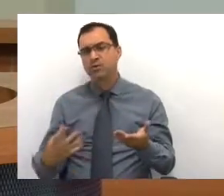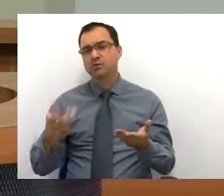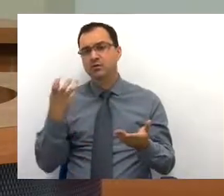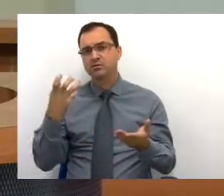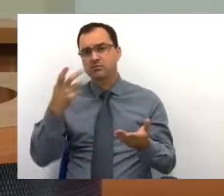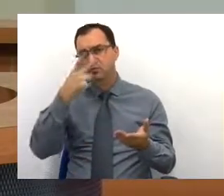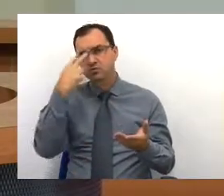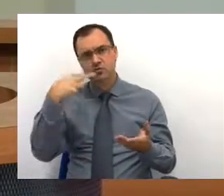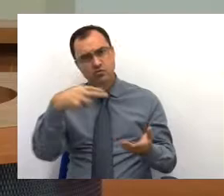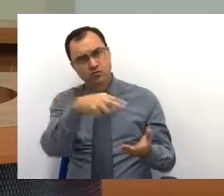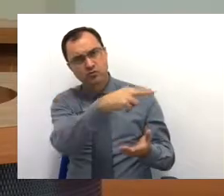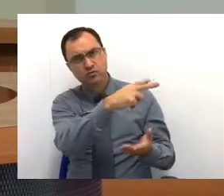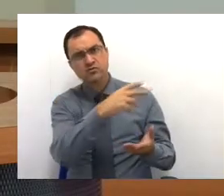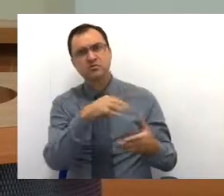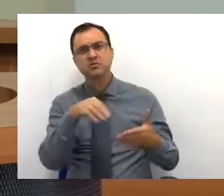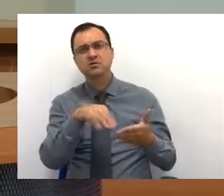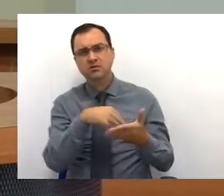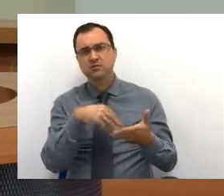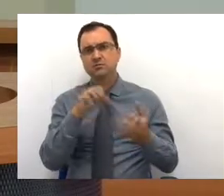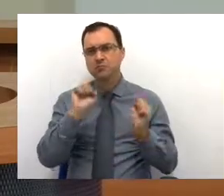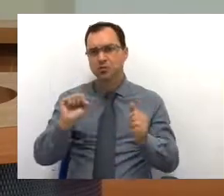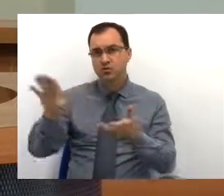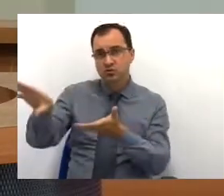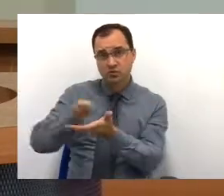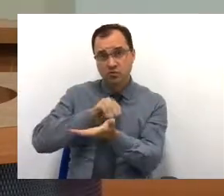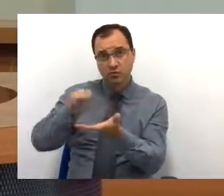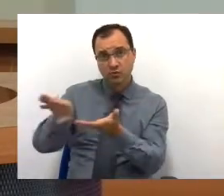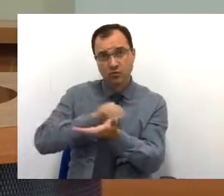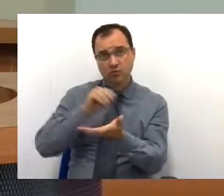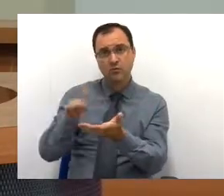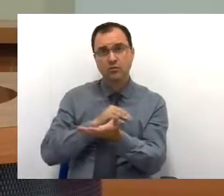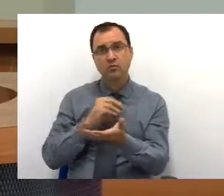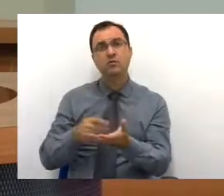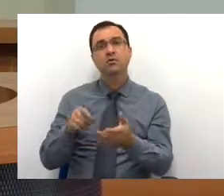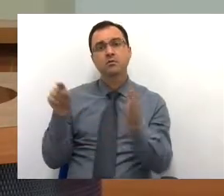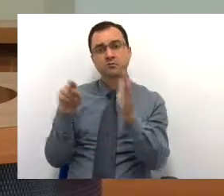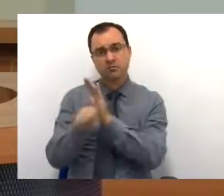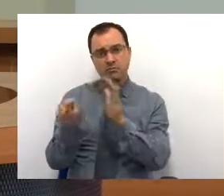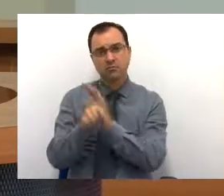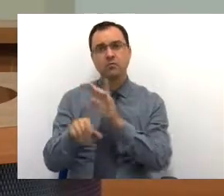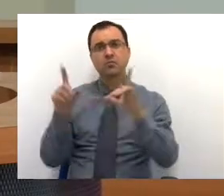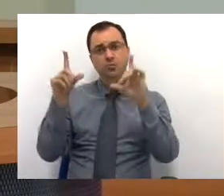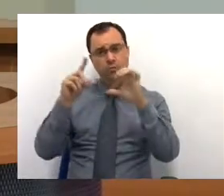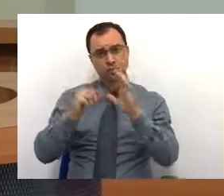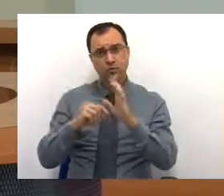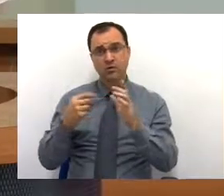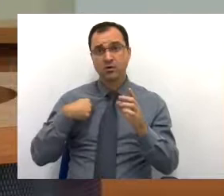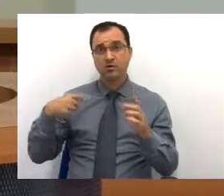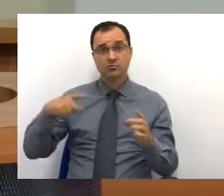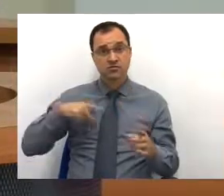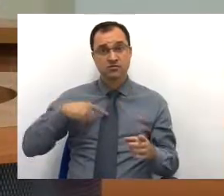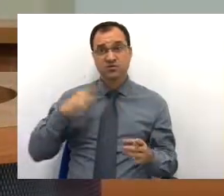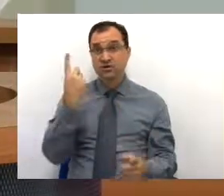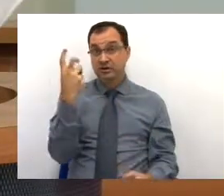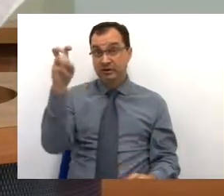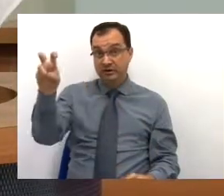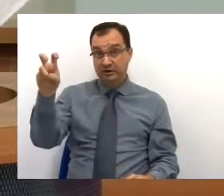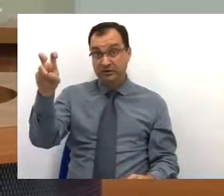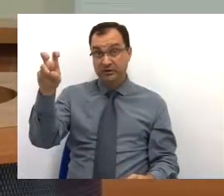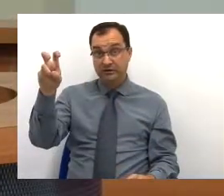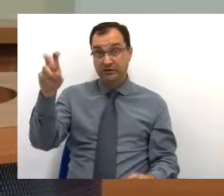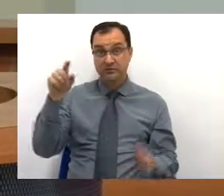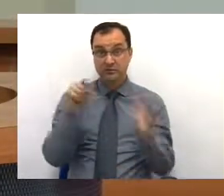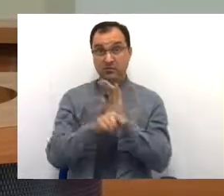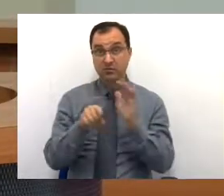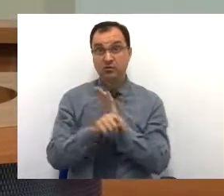os outros secretários poderiam começar a copiar, que isso pouparia um monte de perguntas a nós. Eu tinha umas 15 perguntas aqui para fazer, já cortei umas 10,